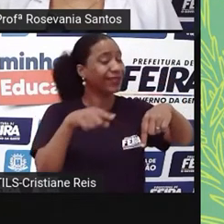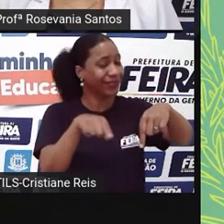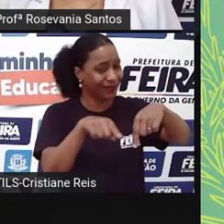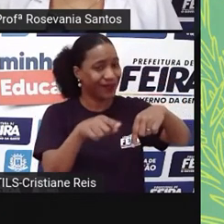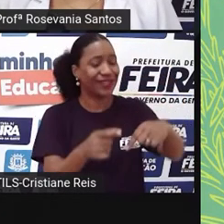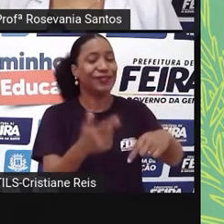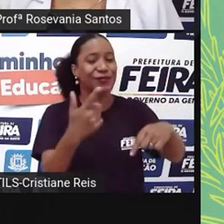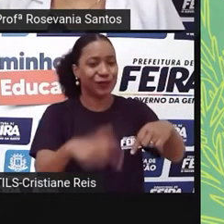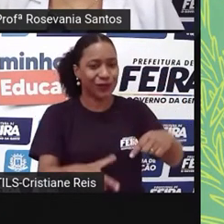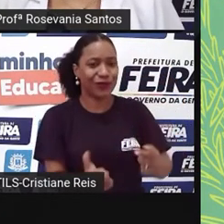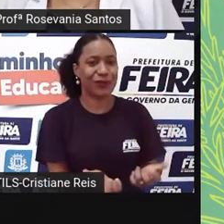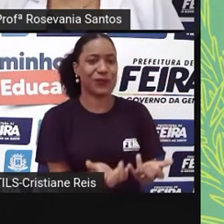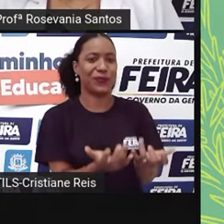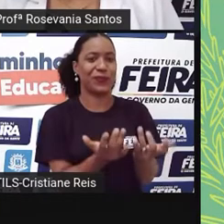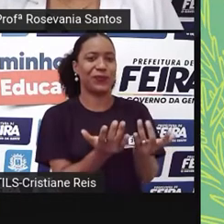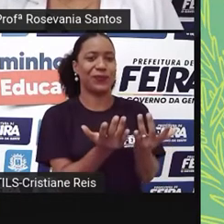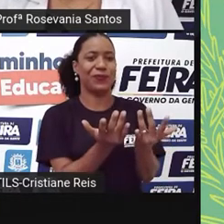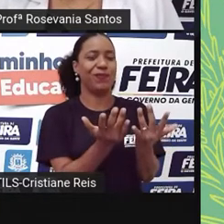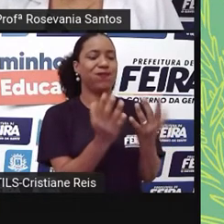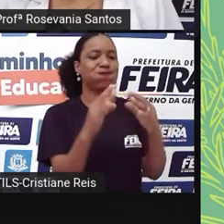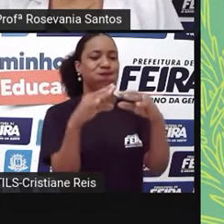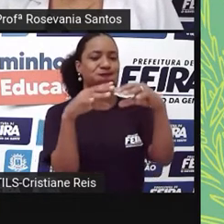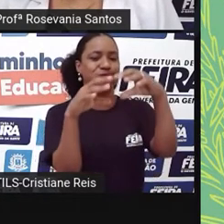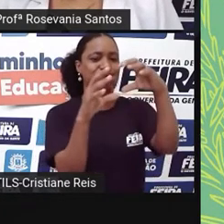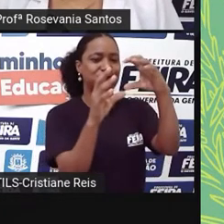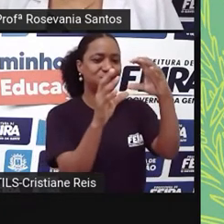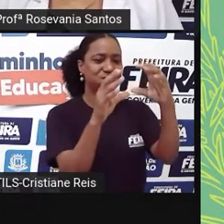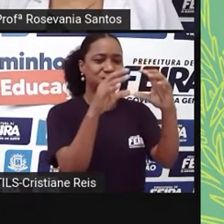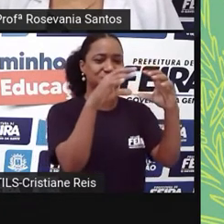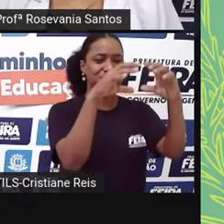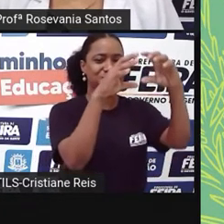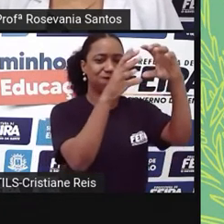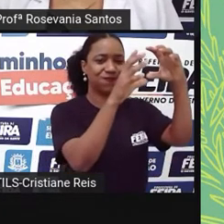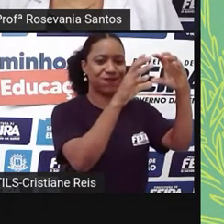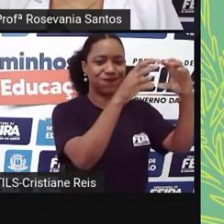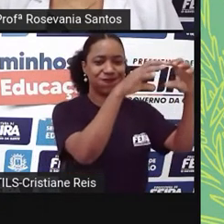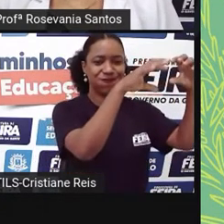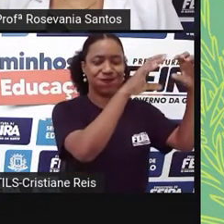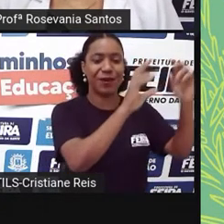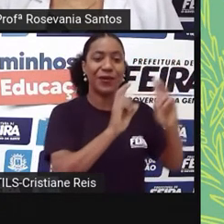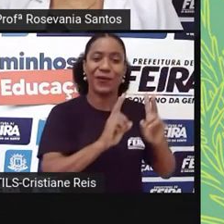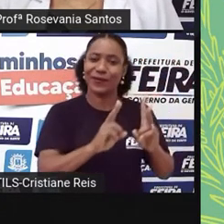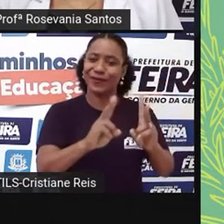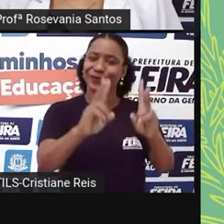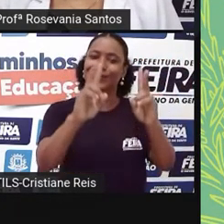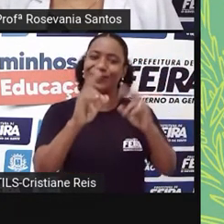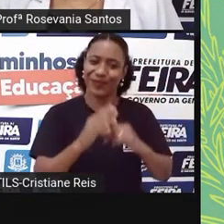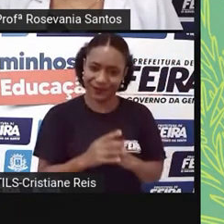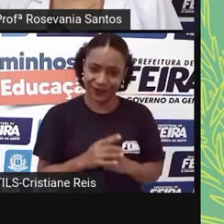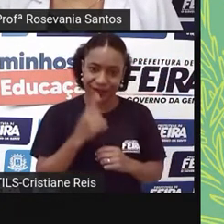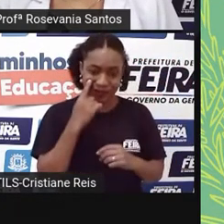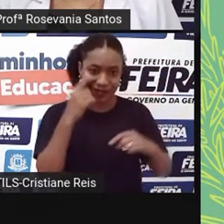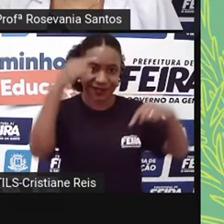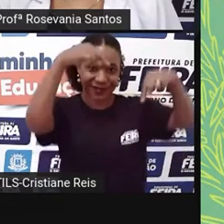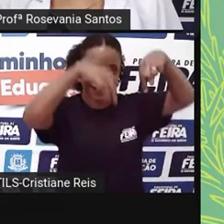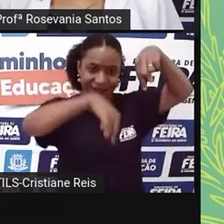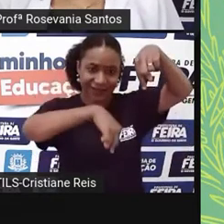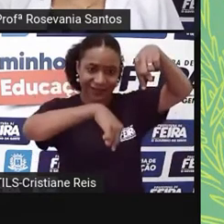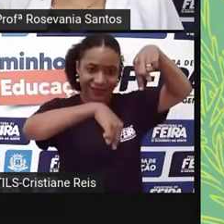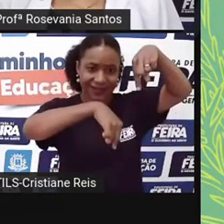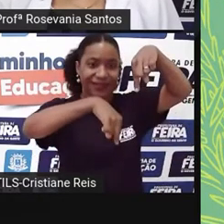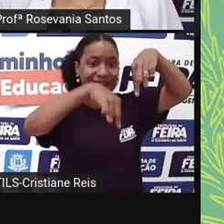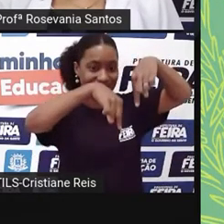pega mais outro processo de evaporação. Tá vendo aqui? As setinhas subidas, processo de evaporação, descendo chuva.